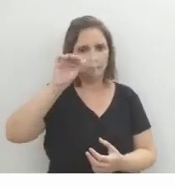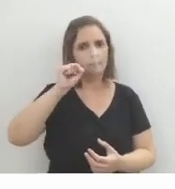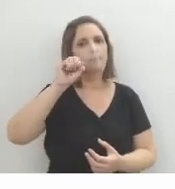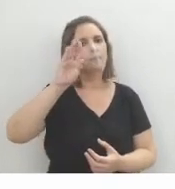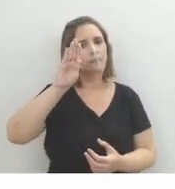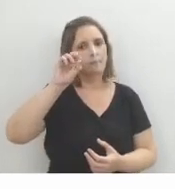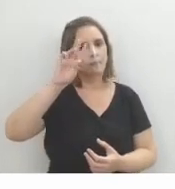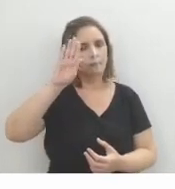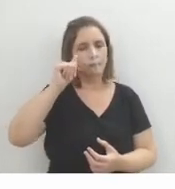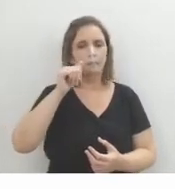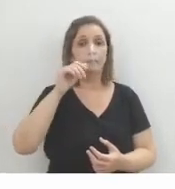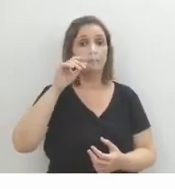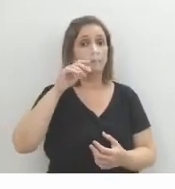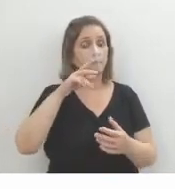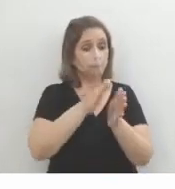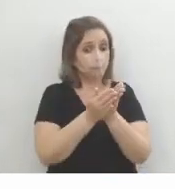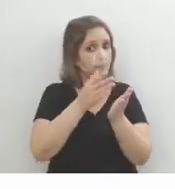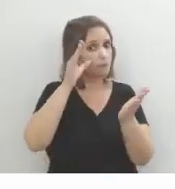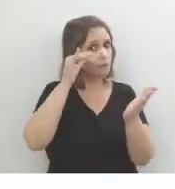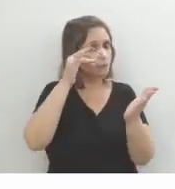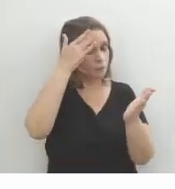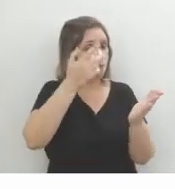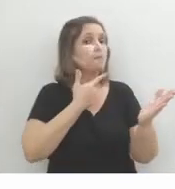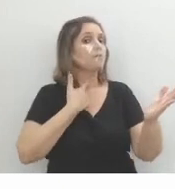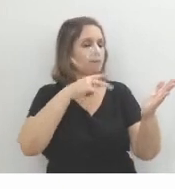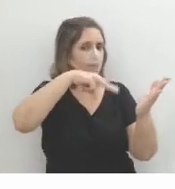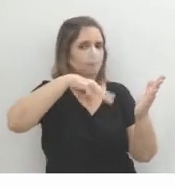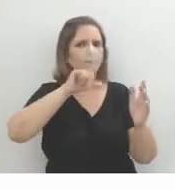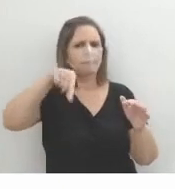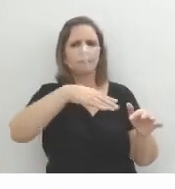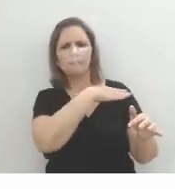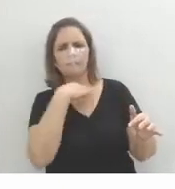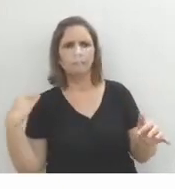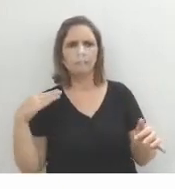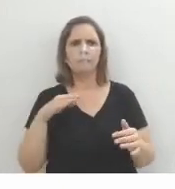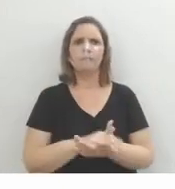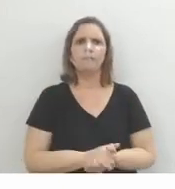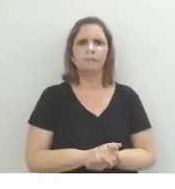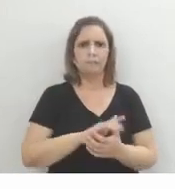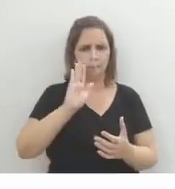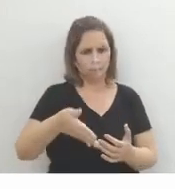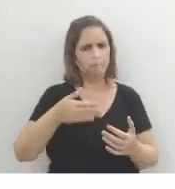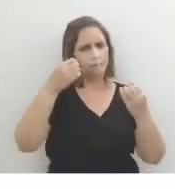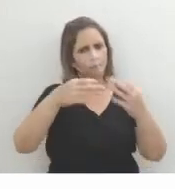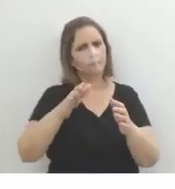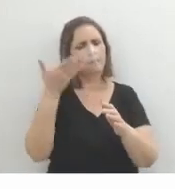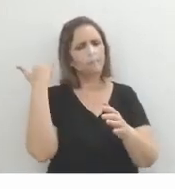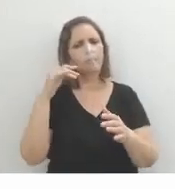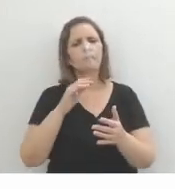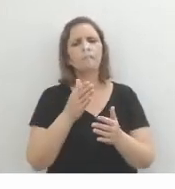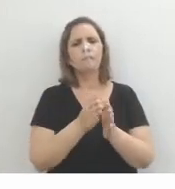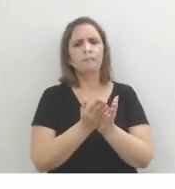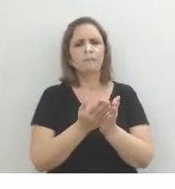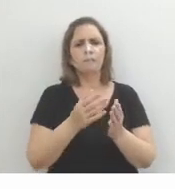Machado e Assis de maneira geral. Então nós temos aí, ó, após a morte de Quim Casborba, narrada no livro Memórias Póstumas de Brascubas,